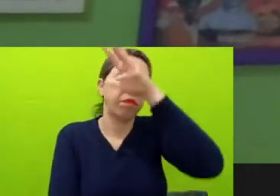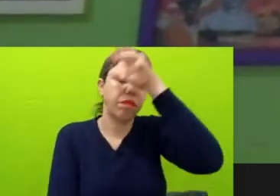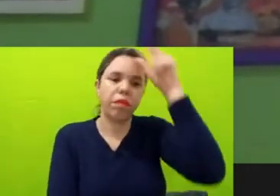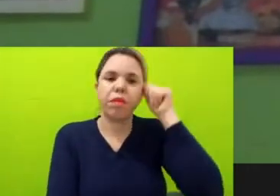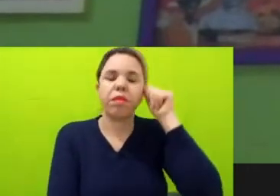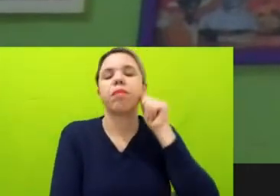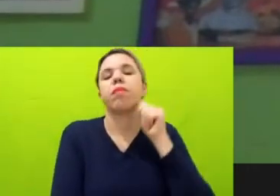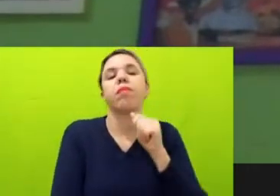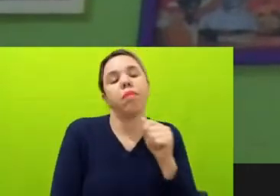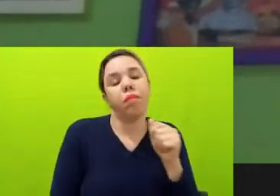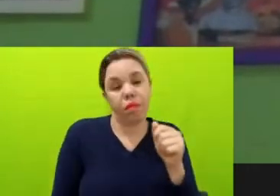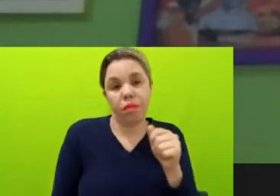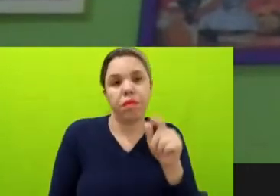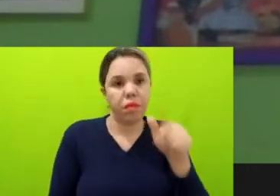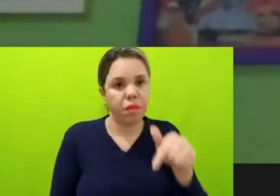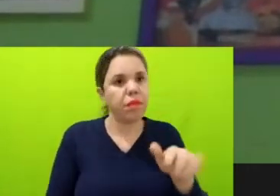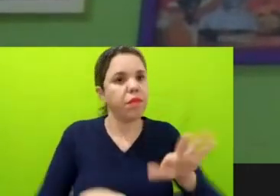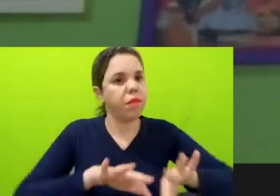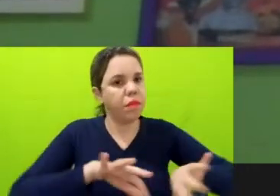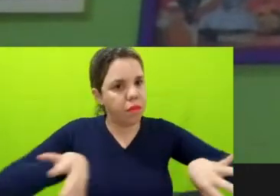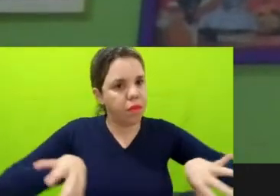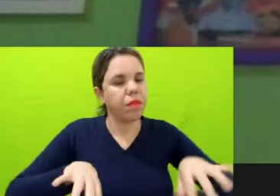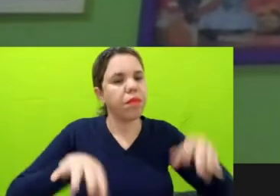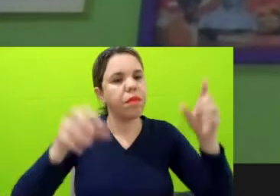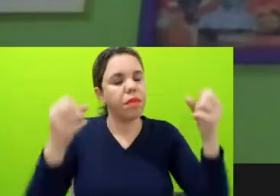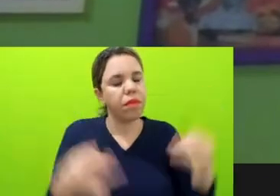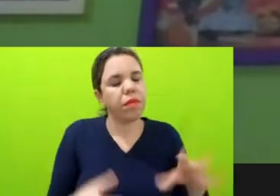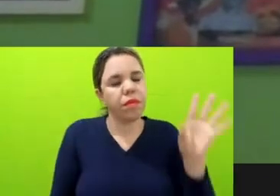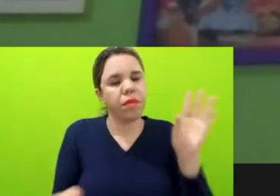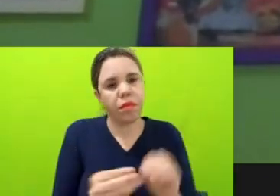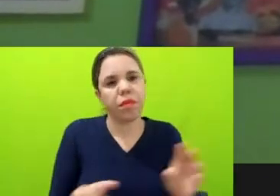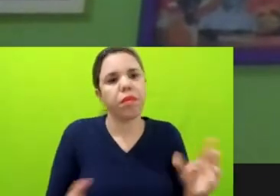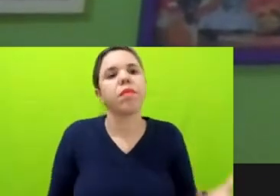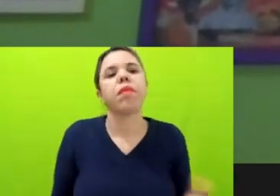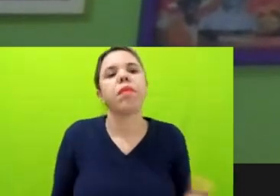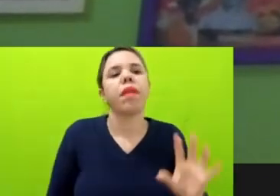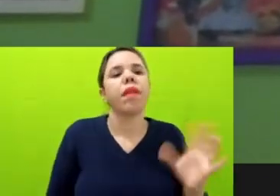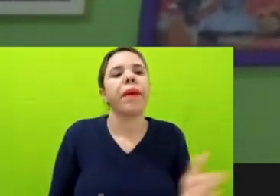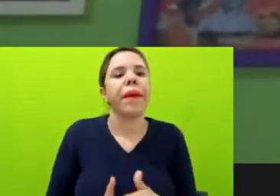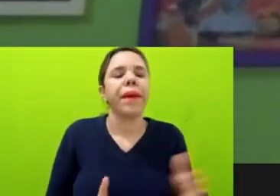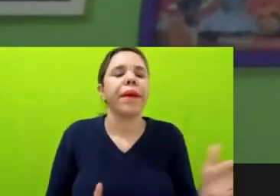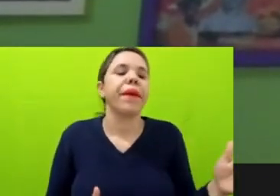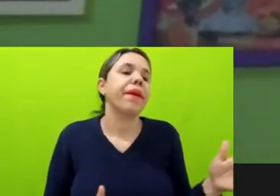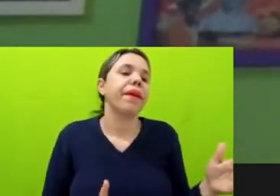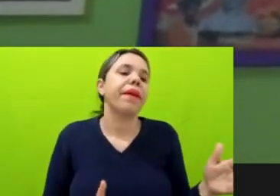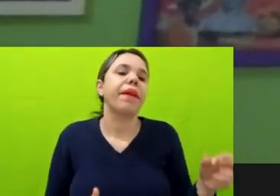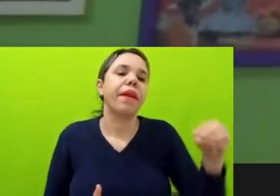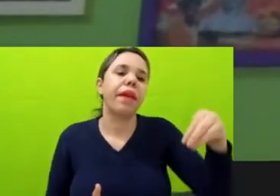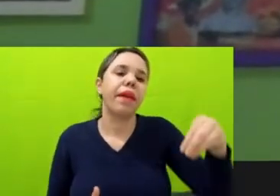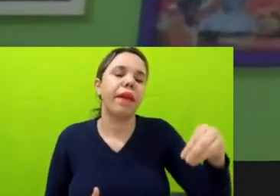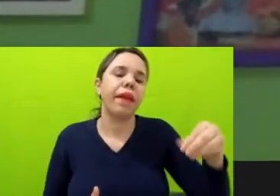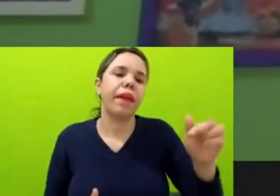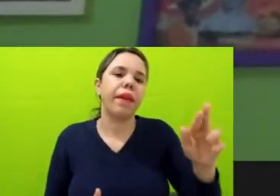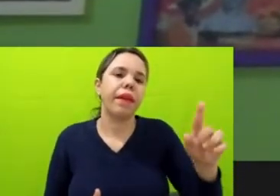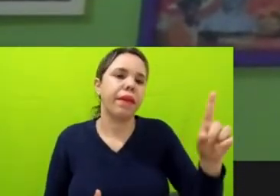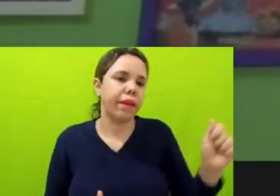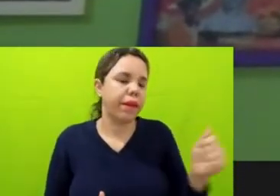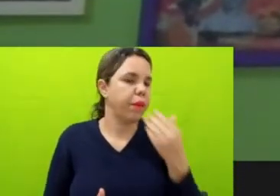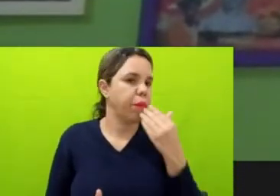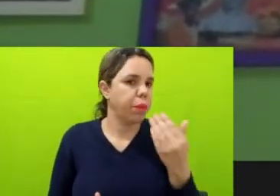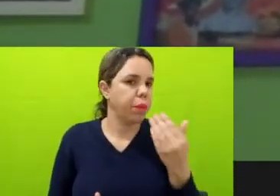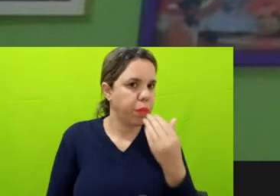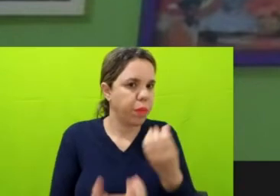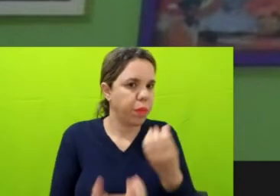eu explico para vocês. E aí o que aconteceu? A Maria Fernanda pediu, realmente, as informações. A lei de acesso e o que aconteceu?